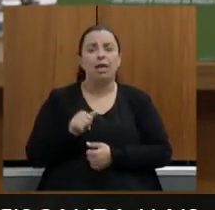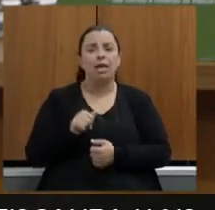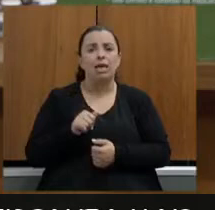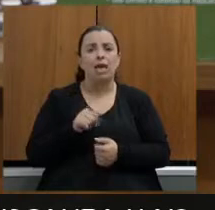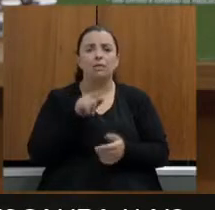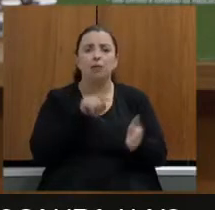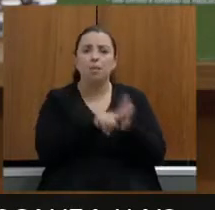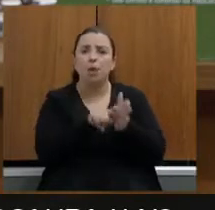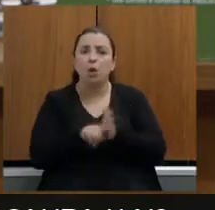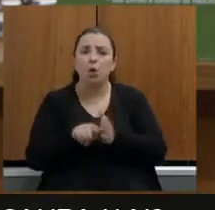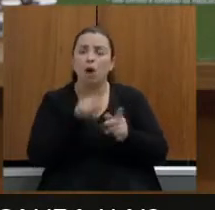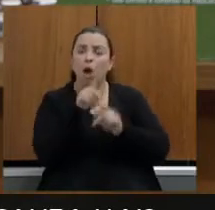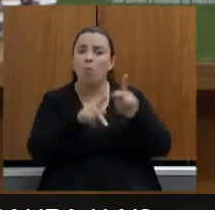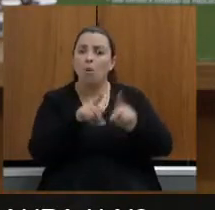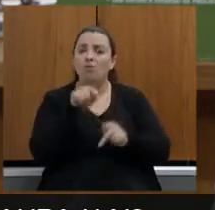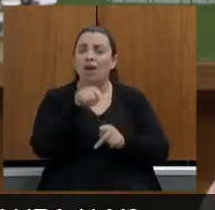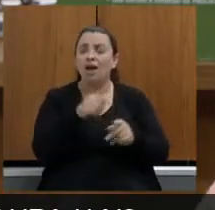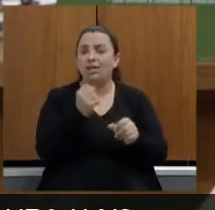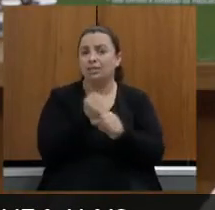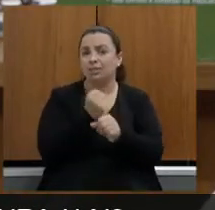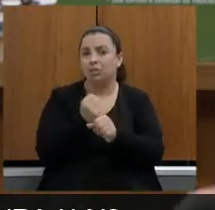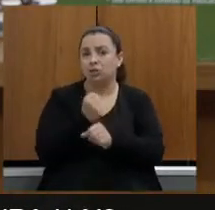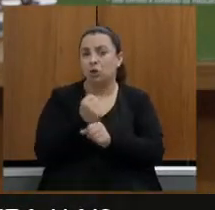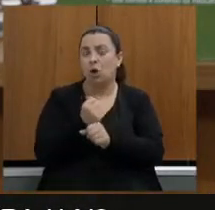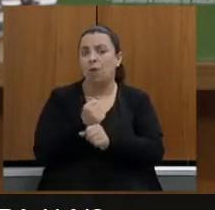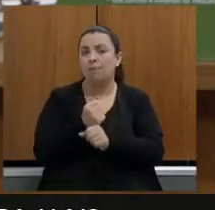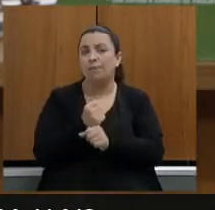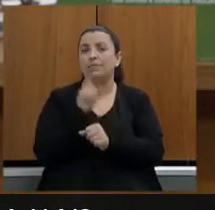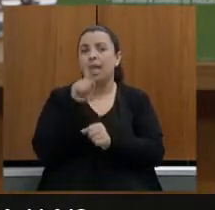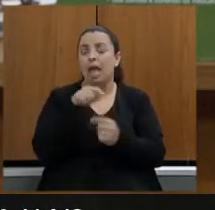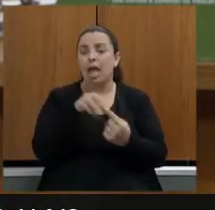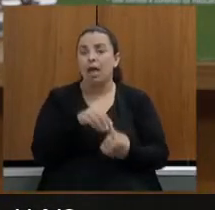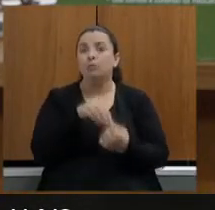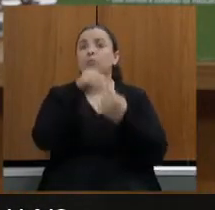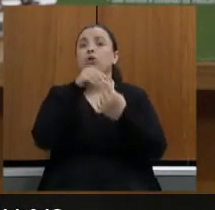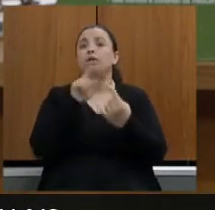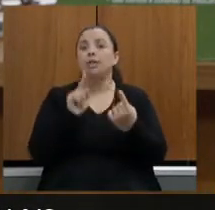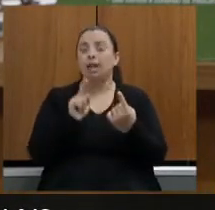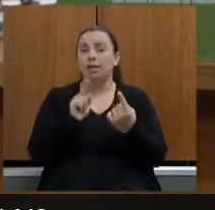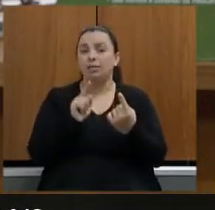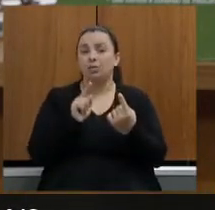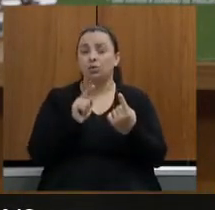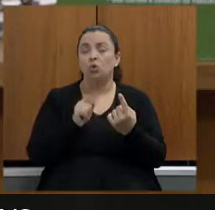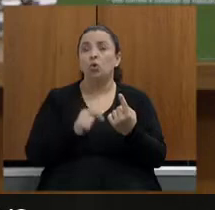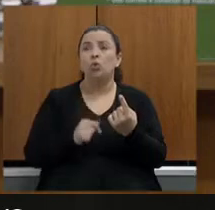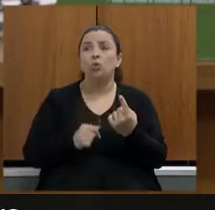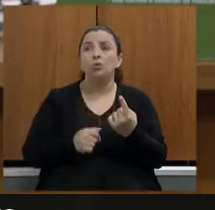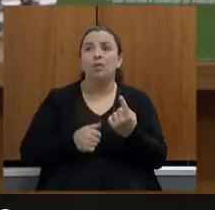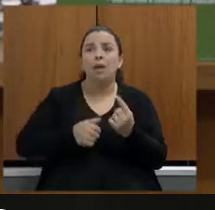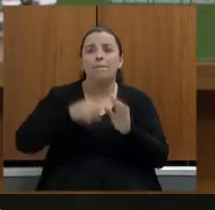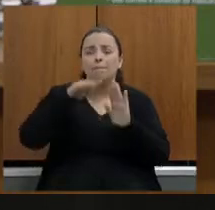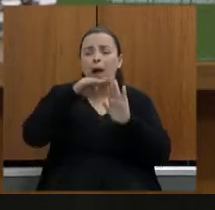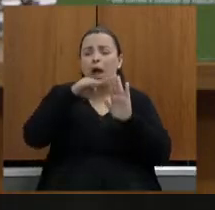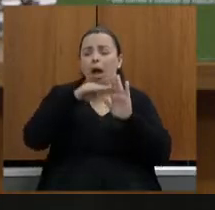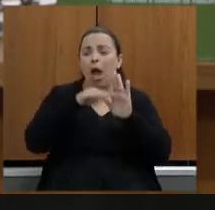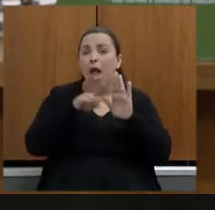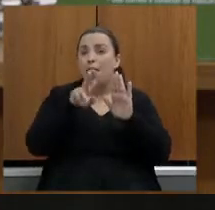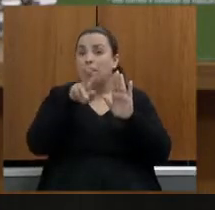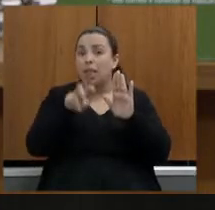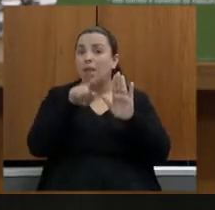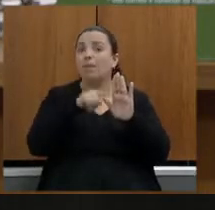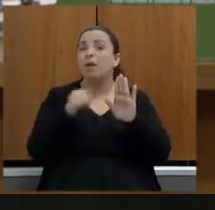viárias elas ficaram entre as prioridades os primeiros temas em termos de importância